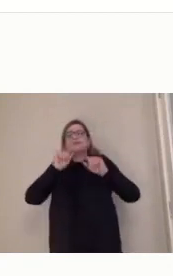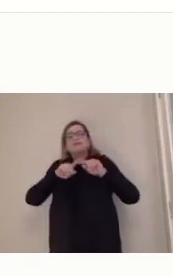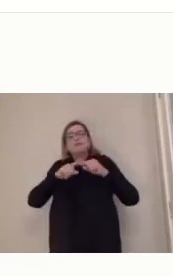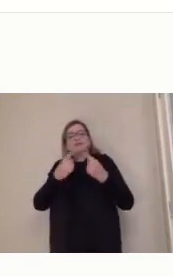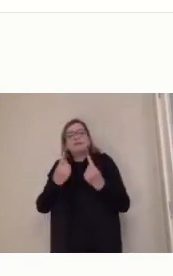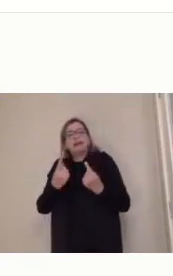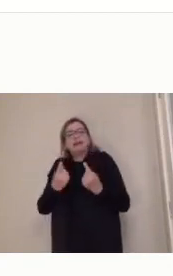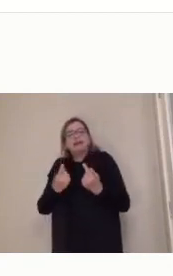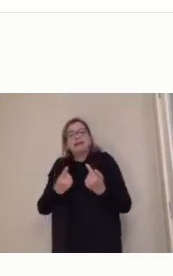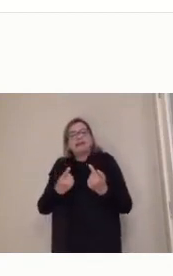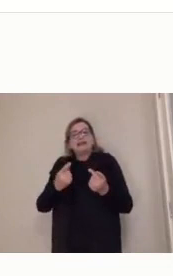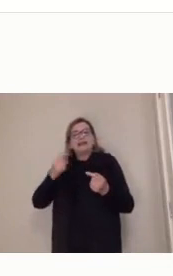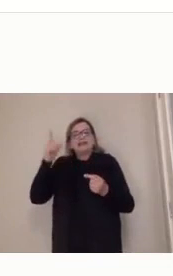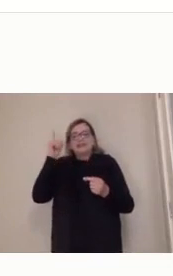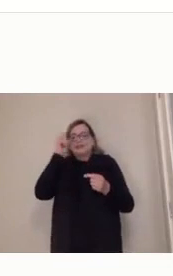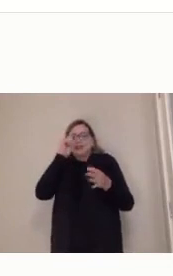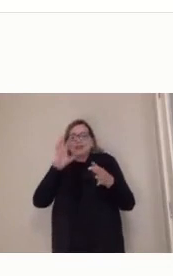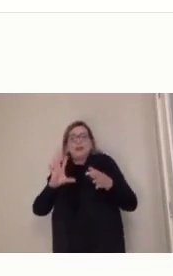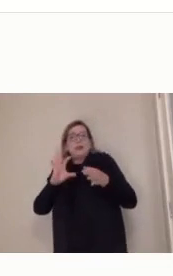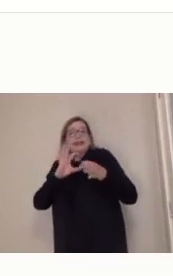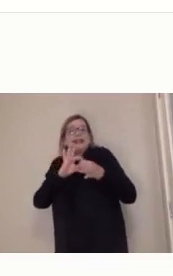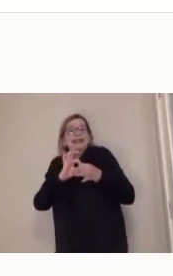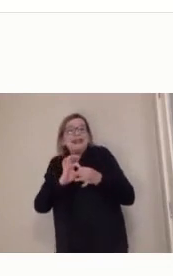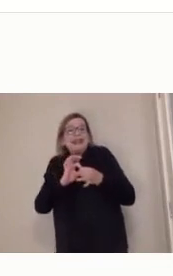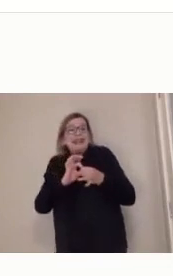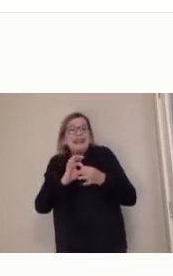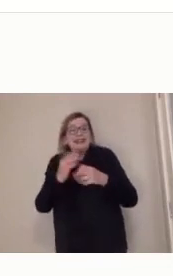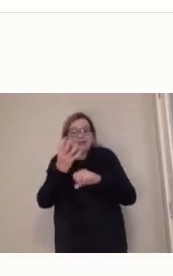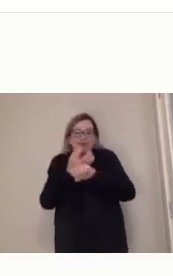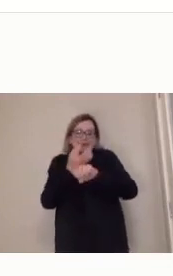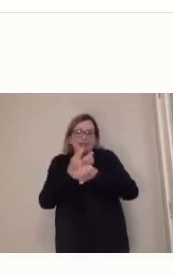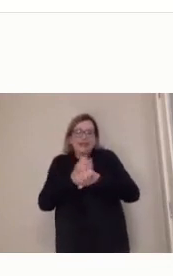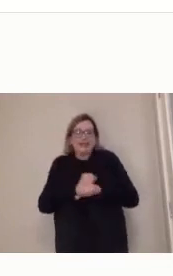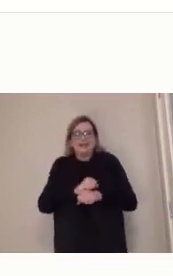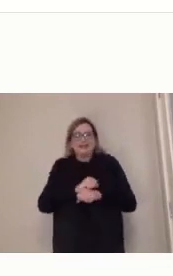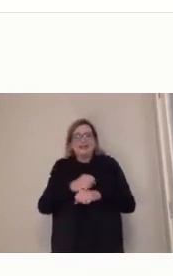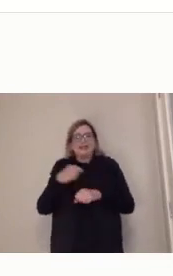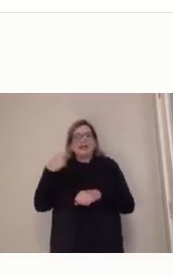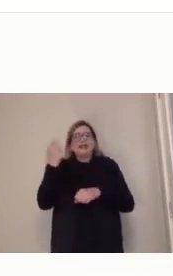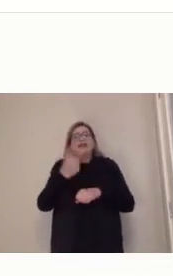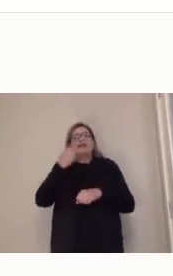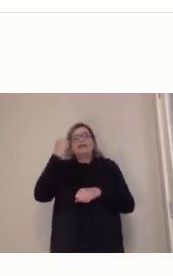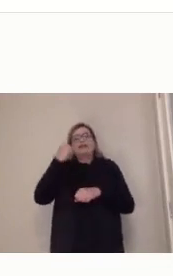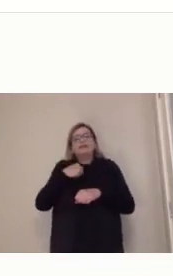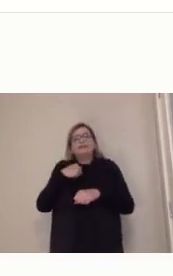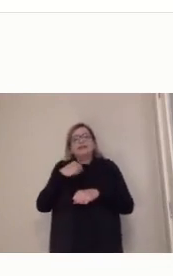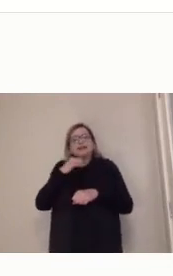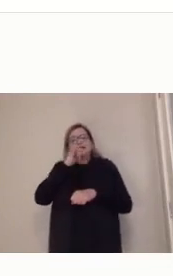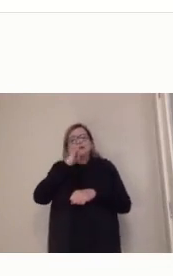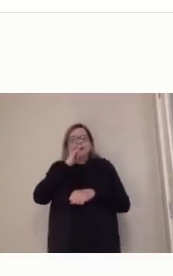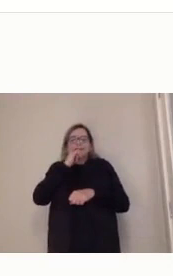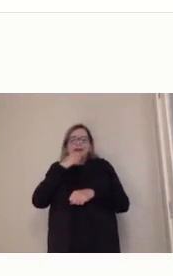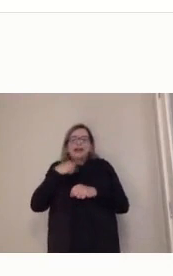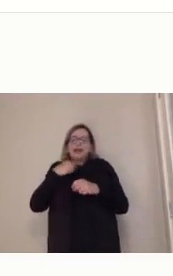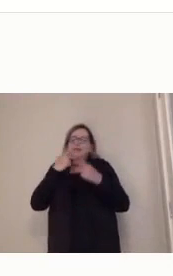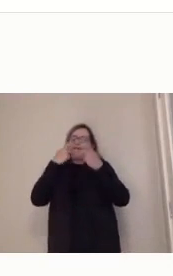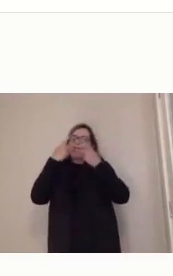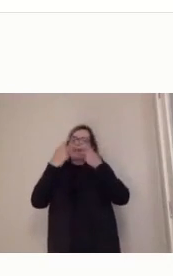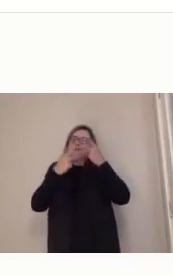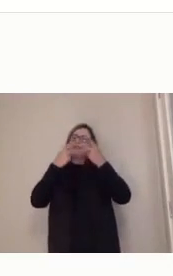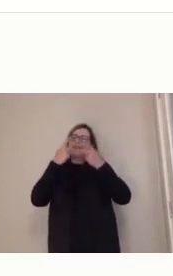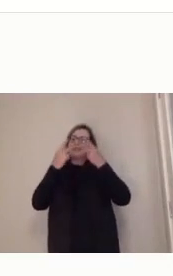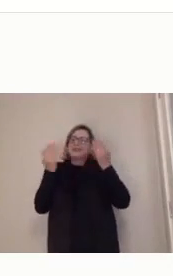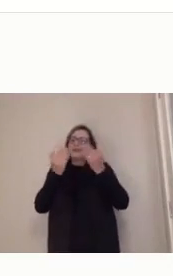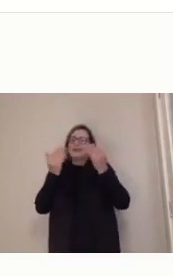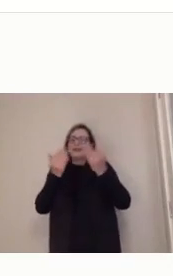e quando a gente pensa, a gente não pensa, quando a gente está falando, por exemplo, estou falando aqui com vocês, eu estou falando de conceitos,